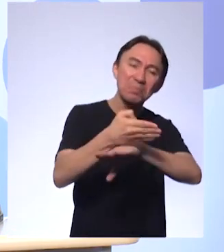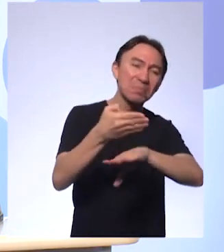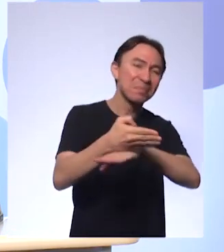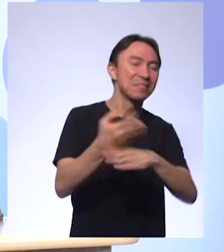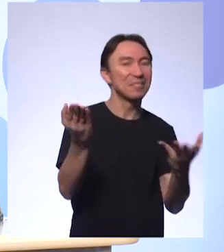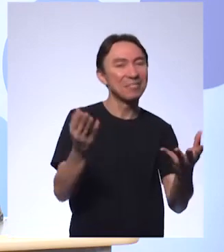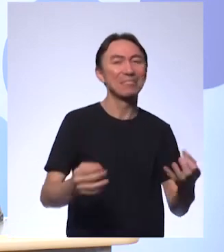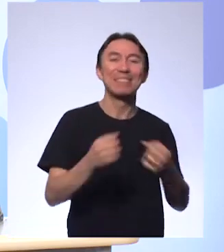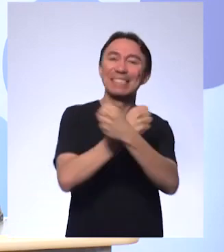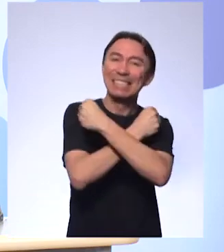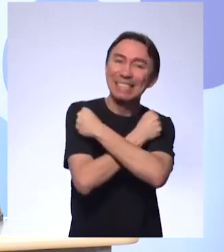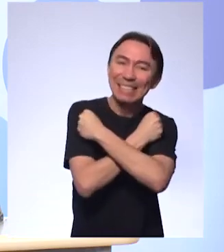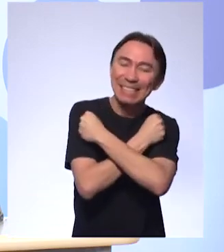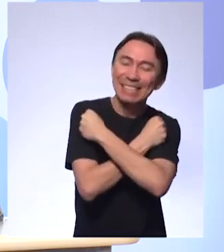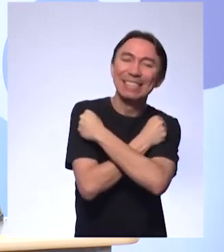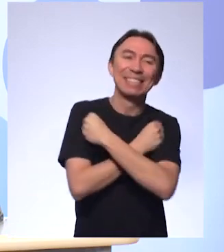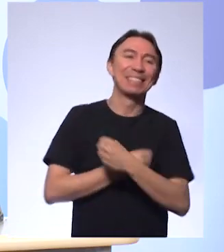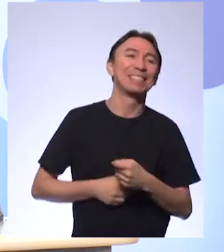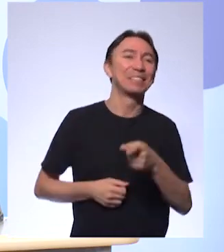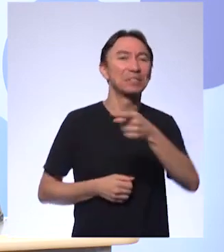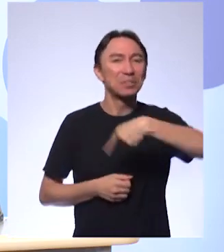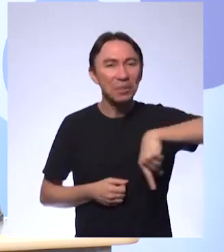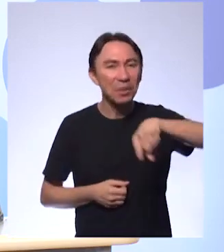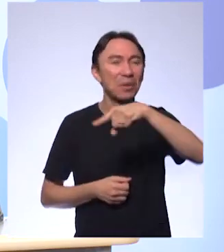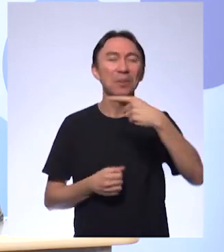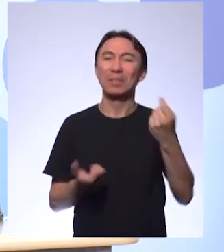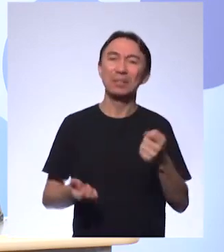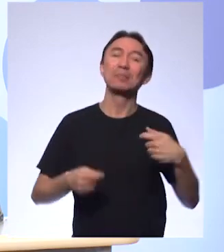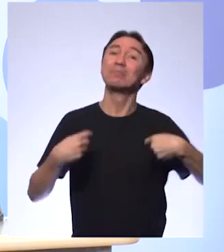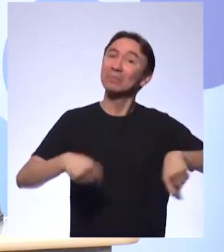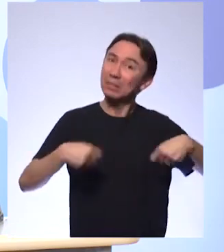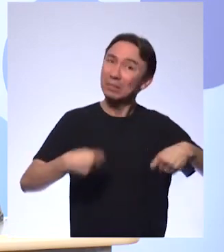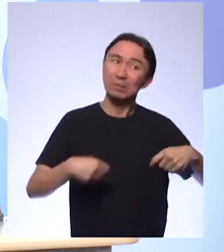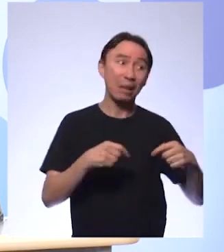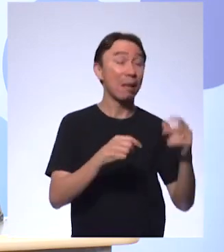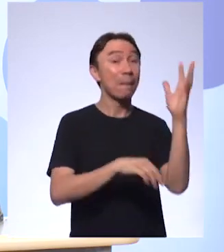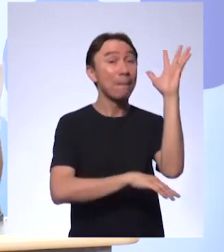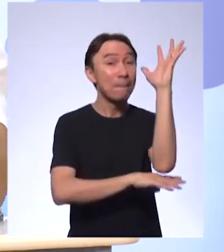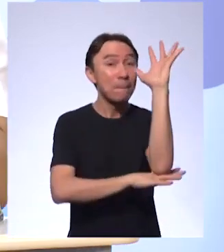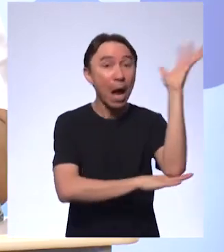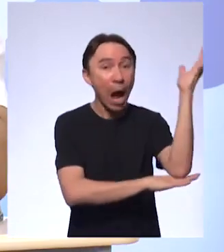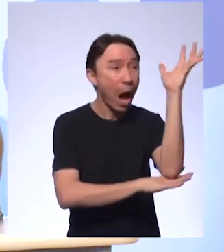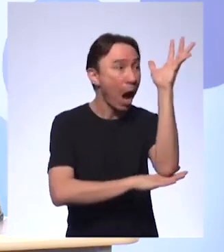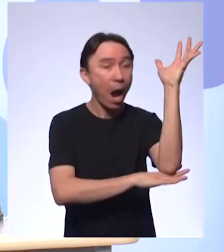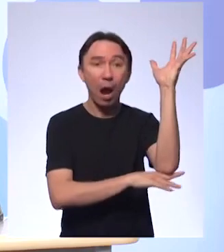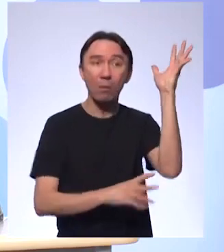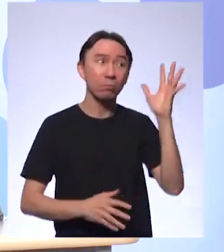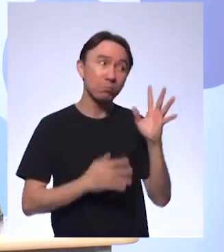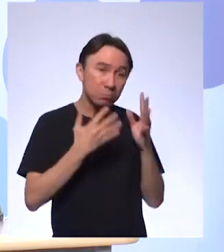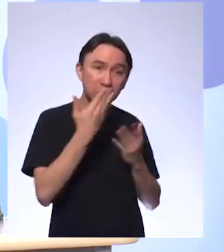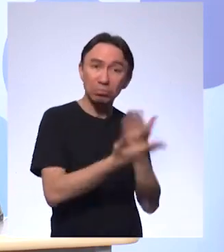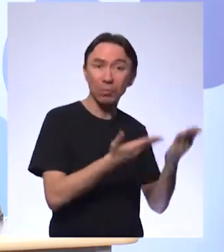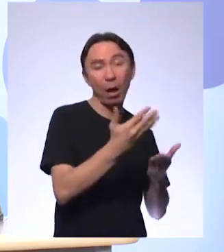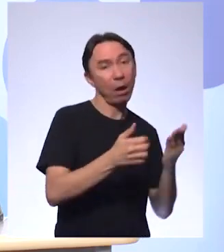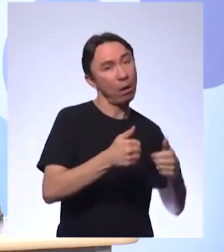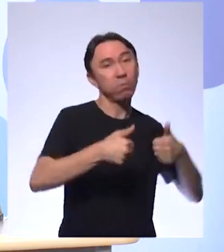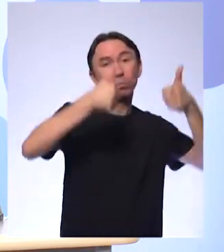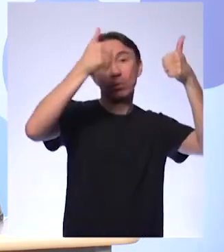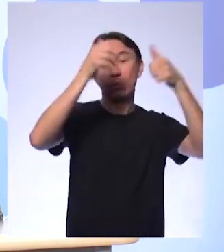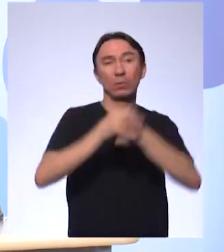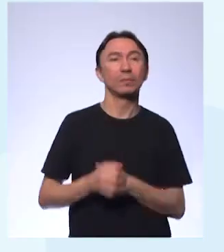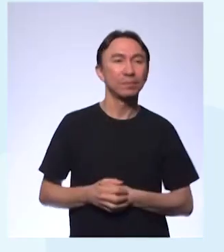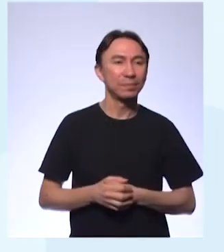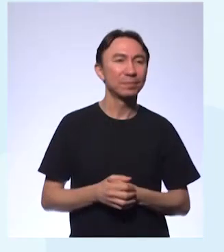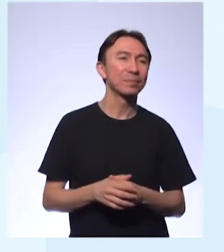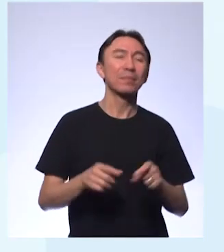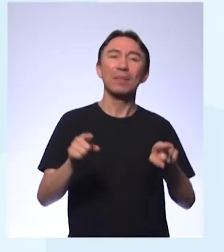tem que melhorar o nosso procedimento para com o ambiente e tudo mais e parabenizando pela aula então aproveita e agora